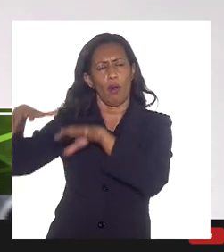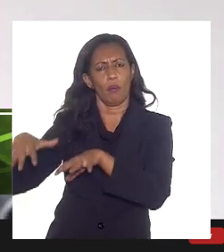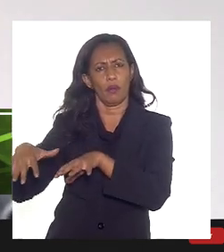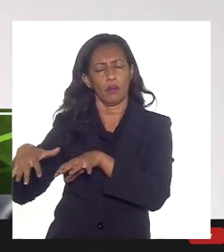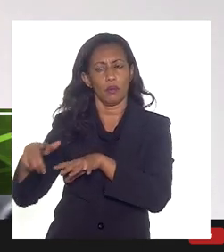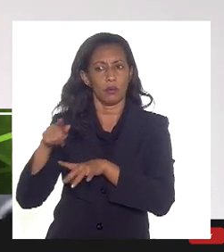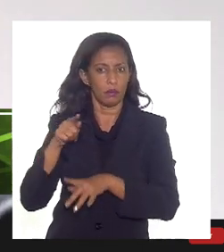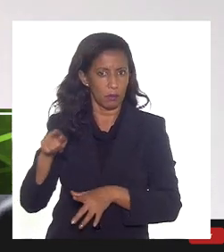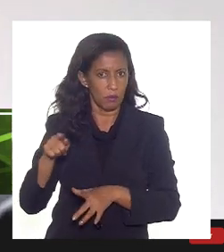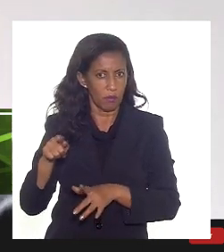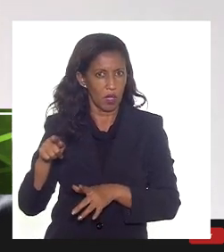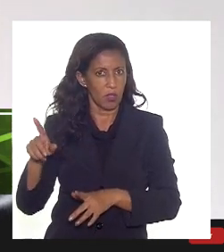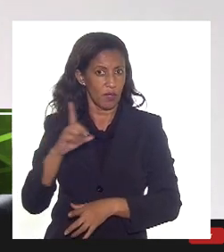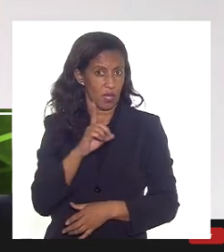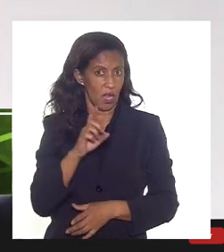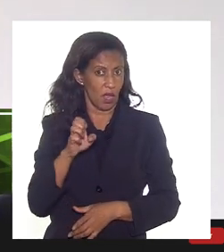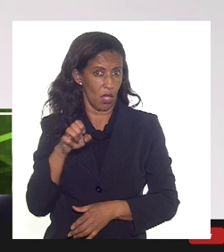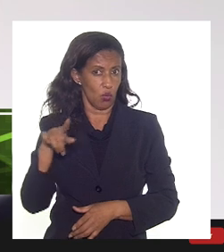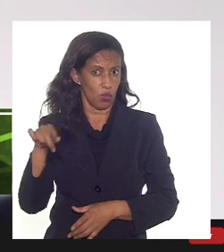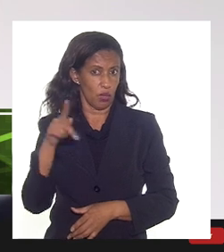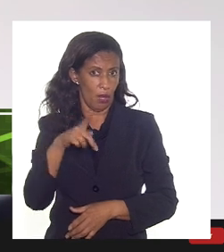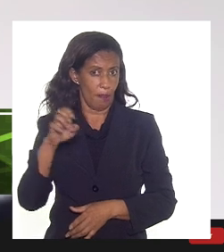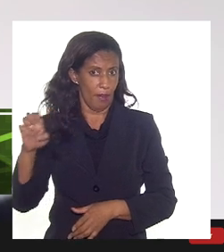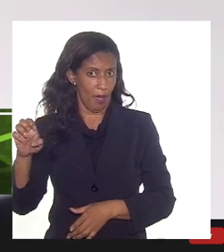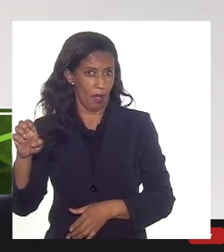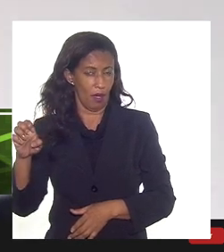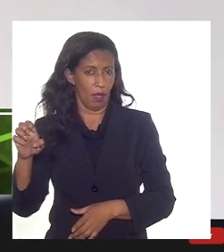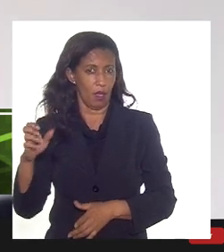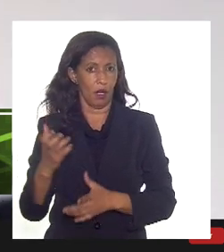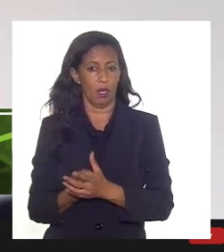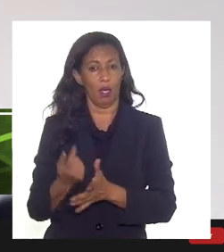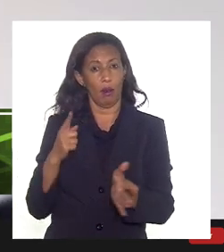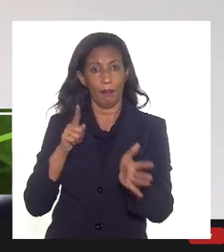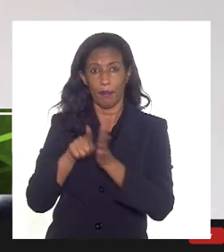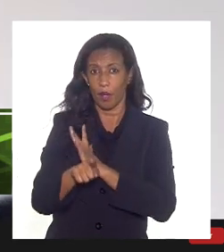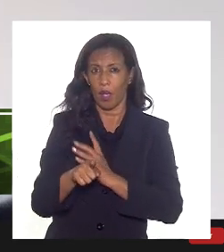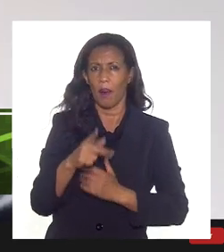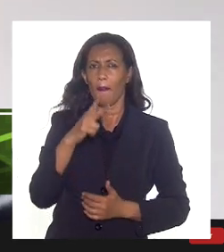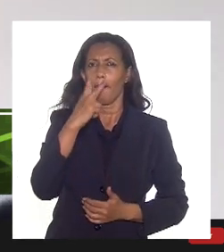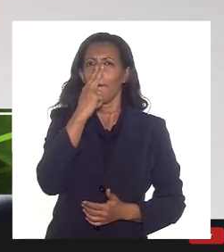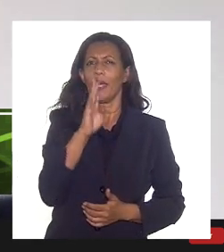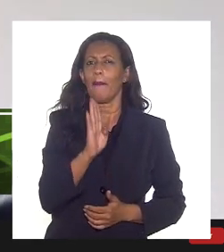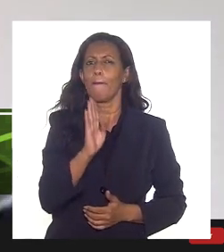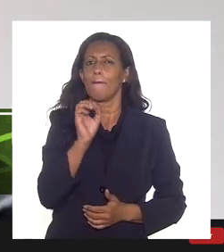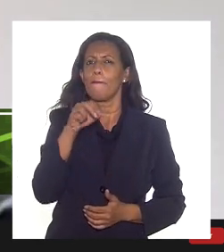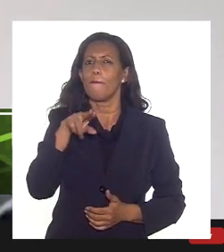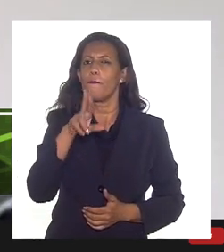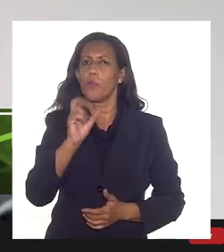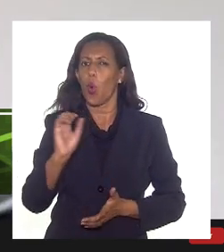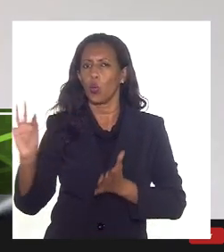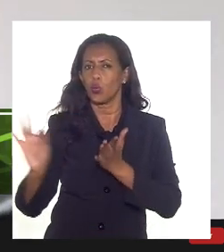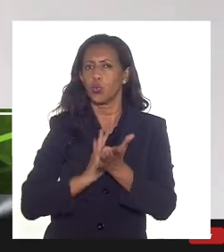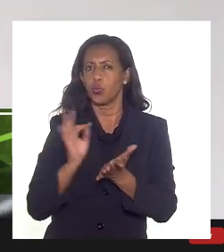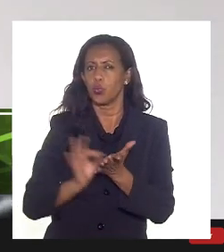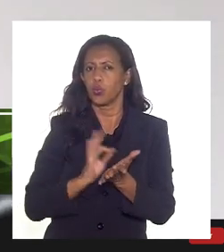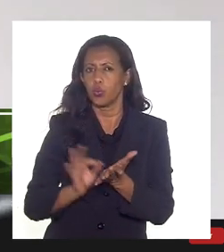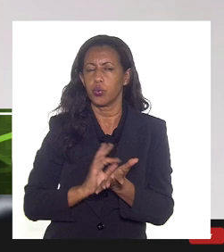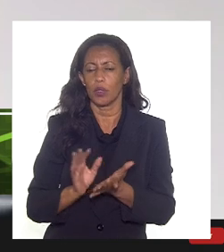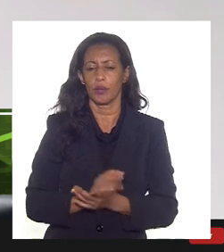deduzido da PE porque isso pode impactar o fluxo de caixa como se fosse um bônus de assinatura mas não é um bônus de assinatura